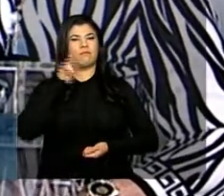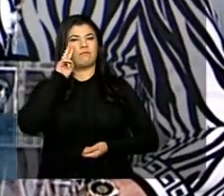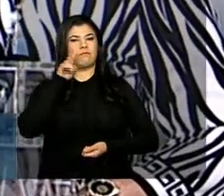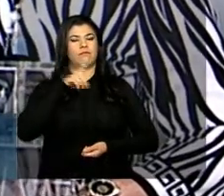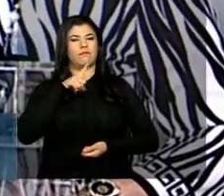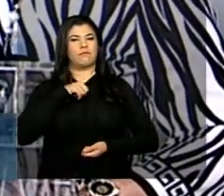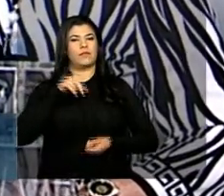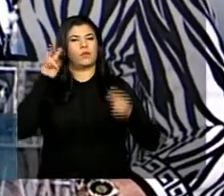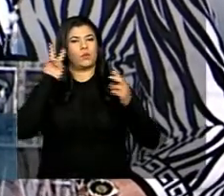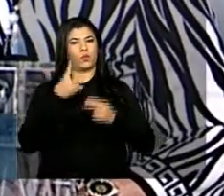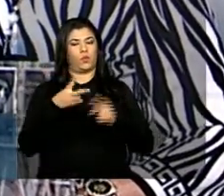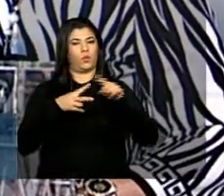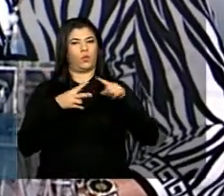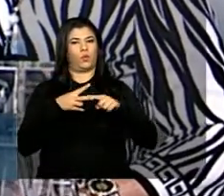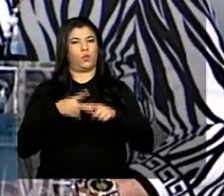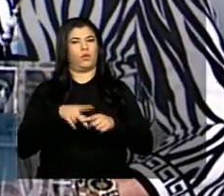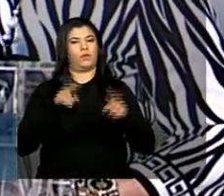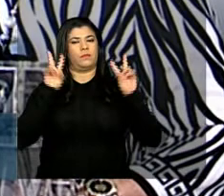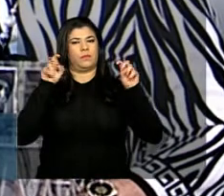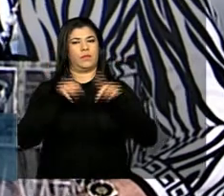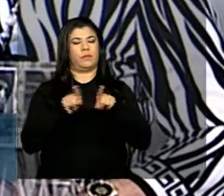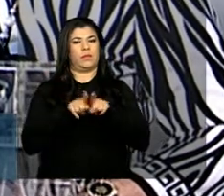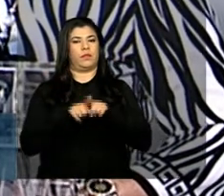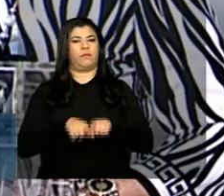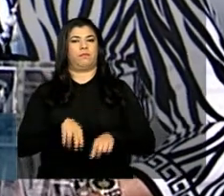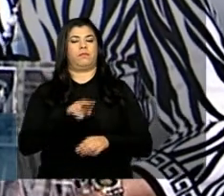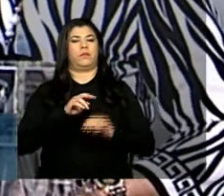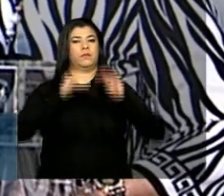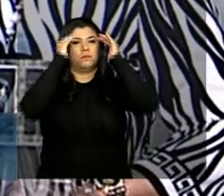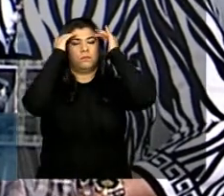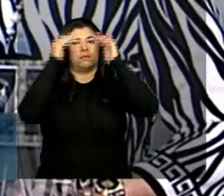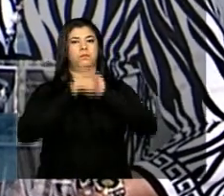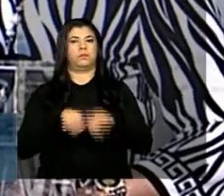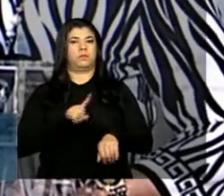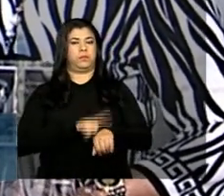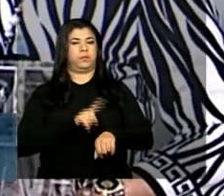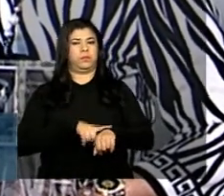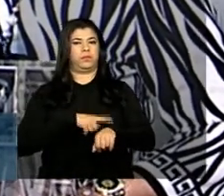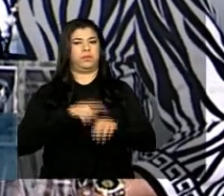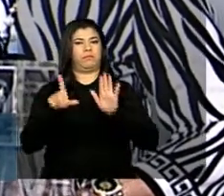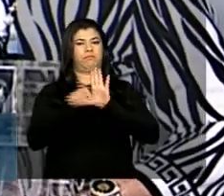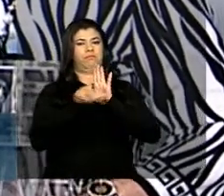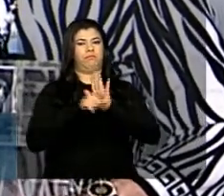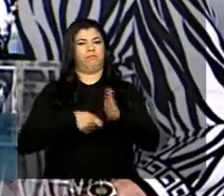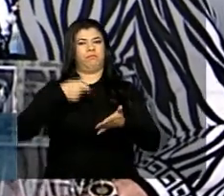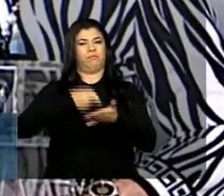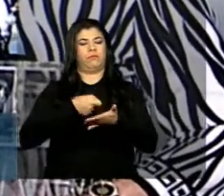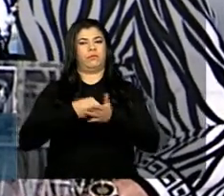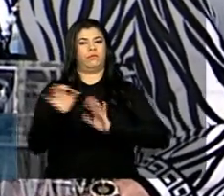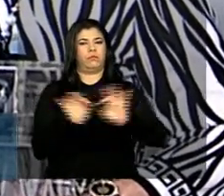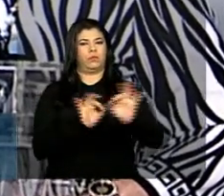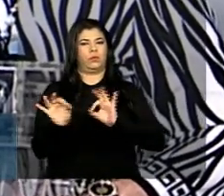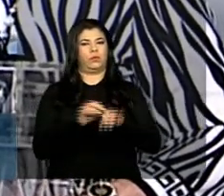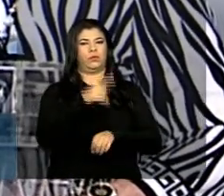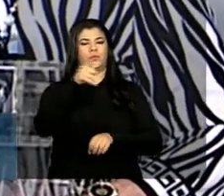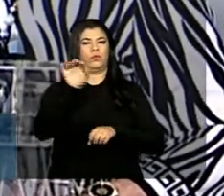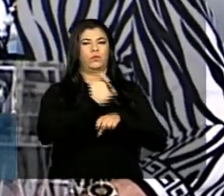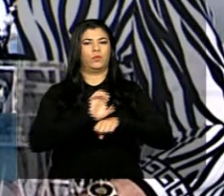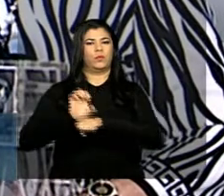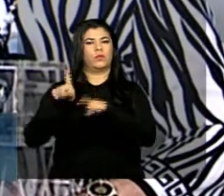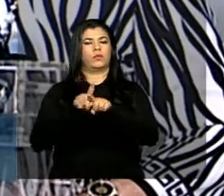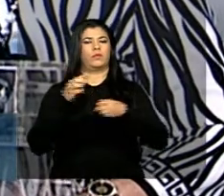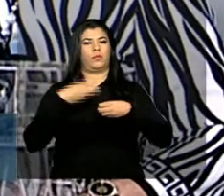e portanto o cumprimento dos prazos que a lei estabelece num esforço conjunto junto aos estados e junto aos